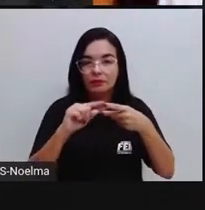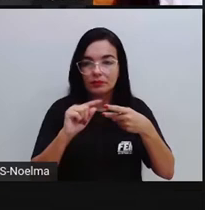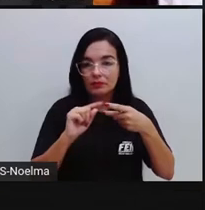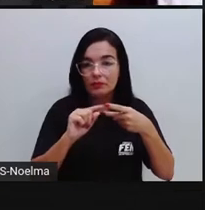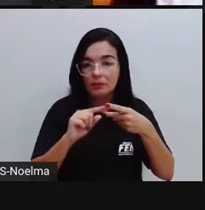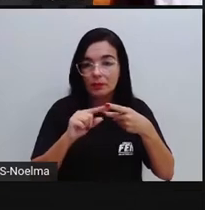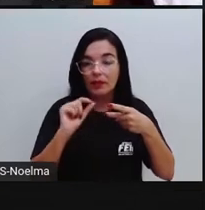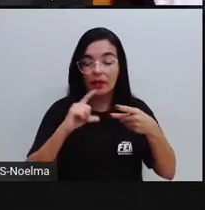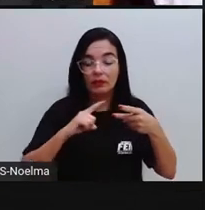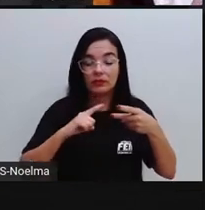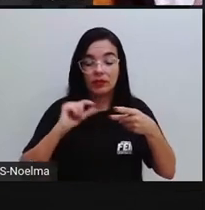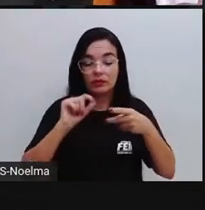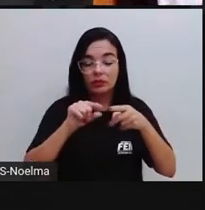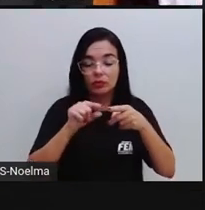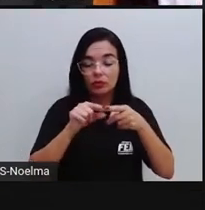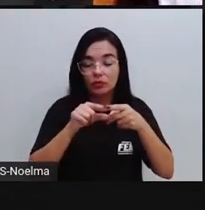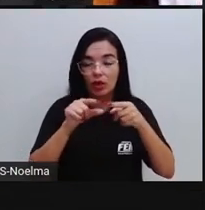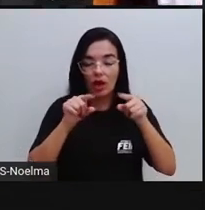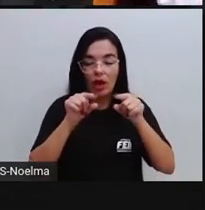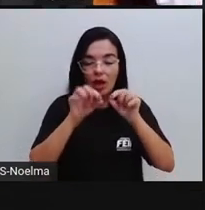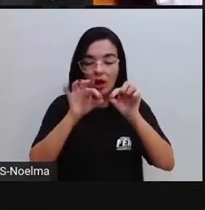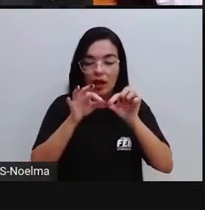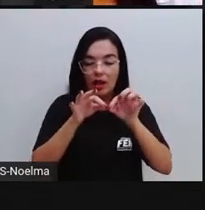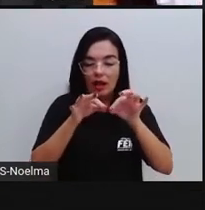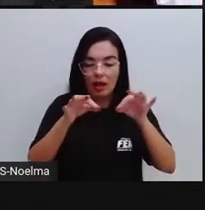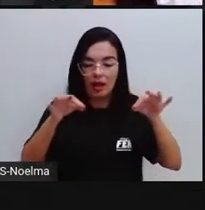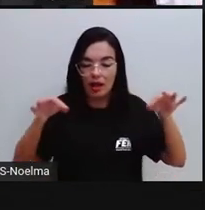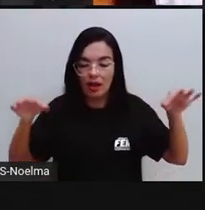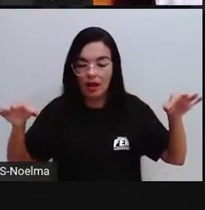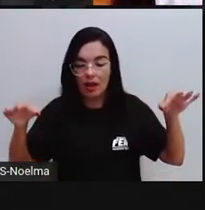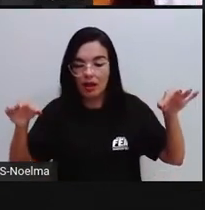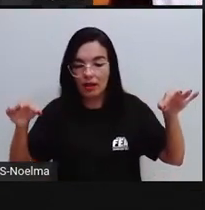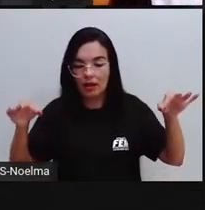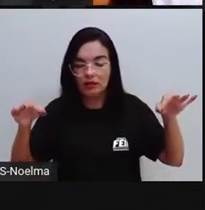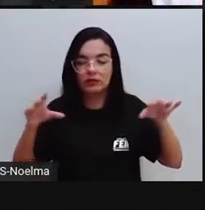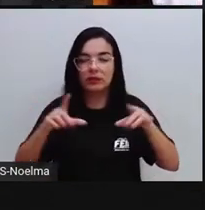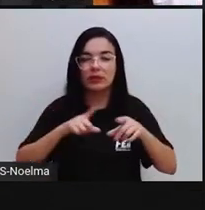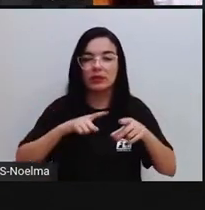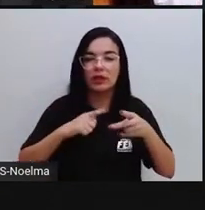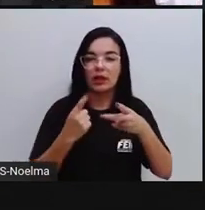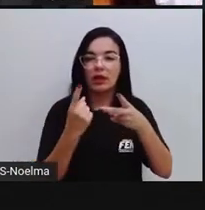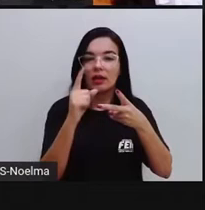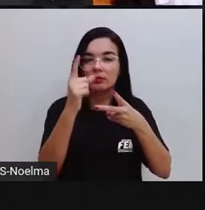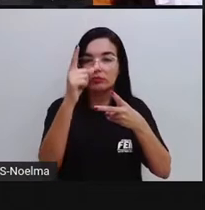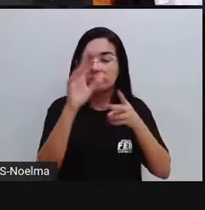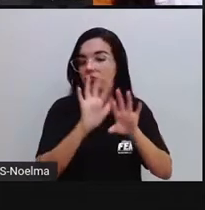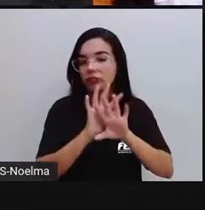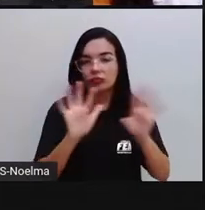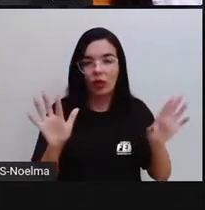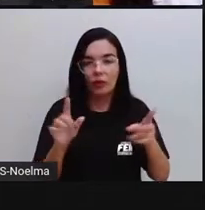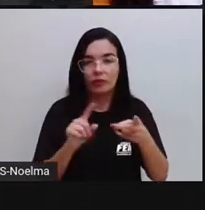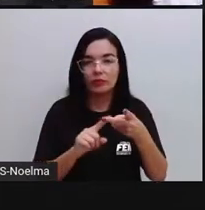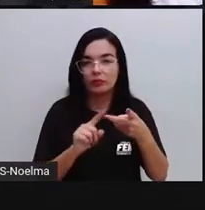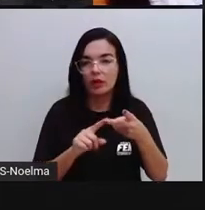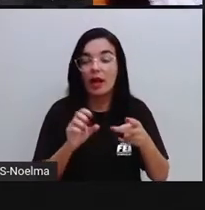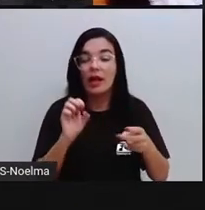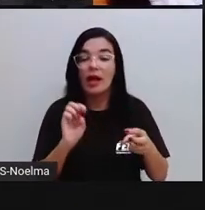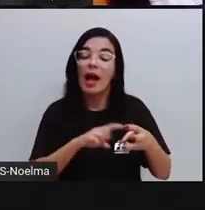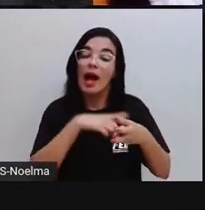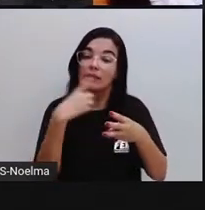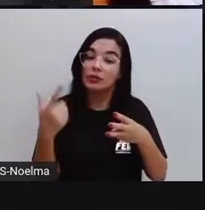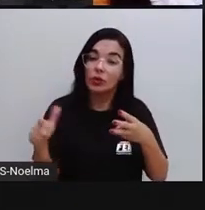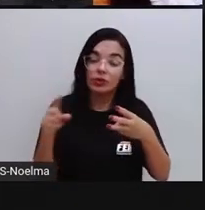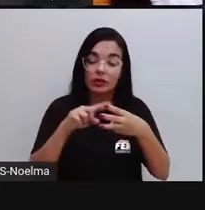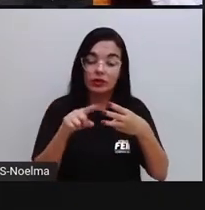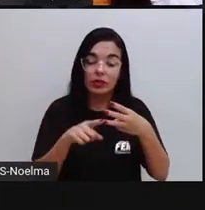bidimensionais, que são as figuras planas, elas só possuem a largura e o comprimento. Já no caso das